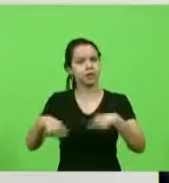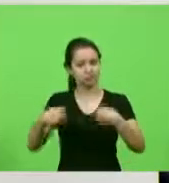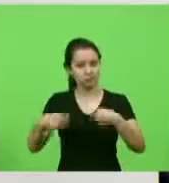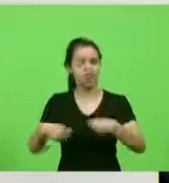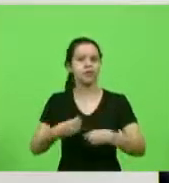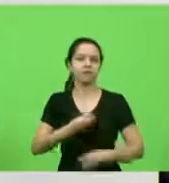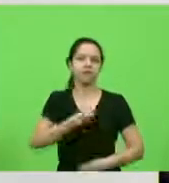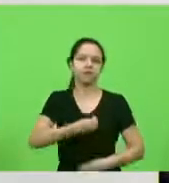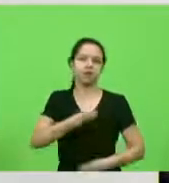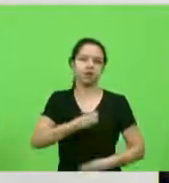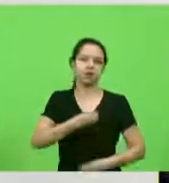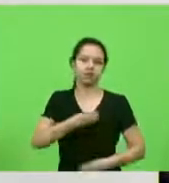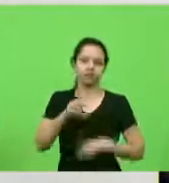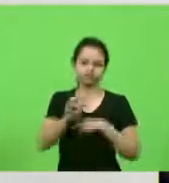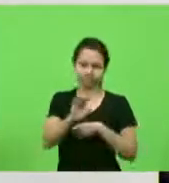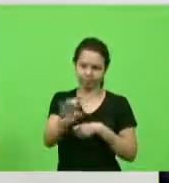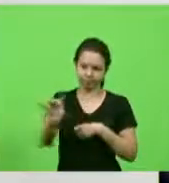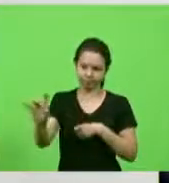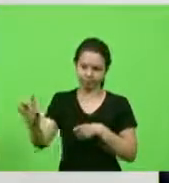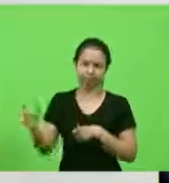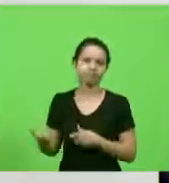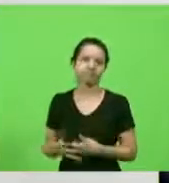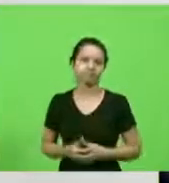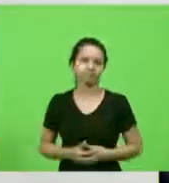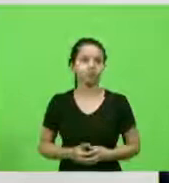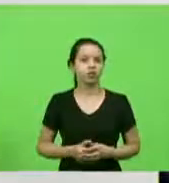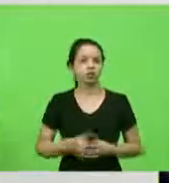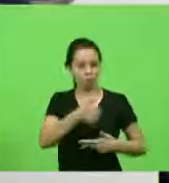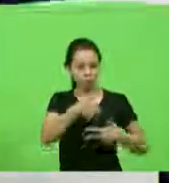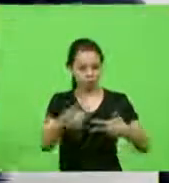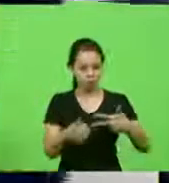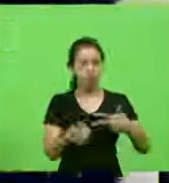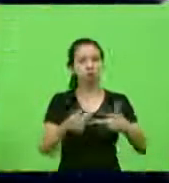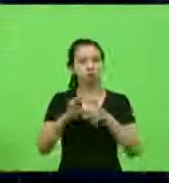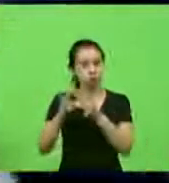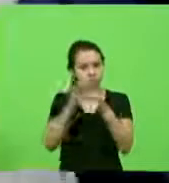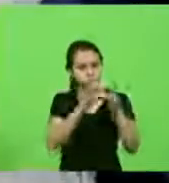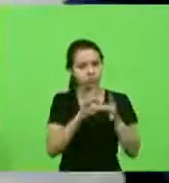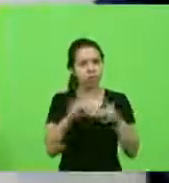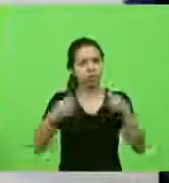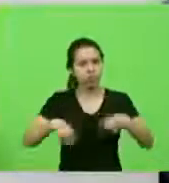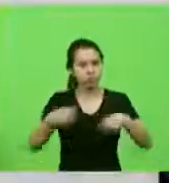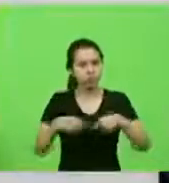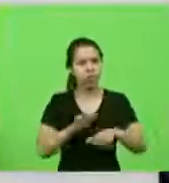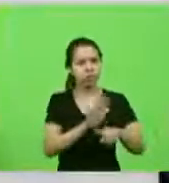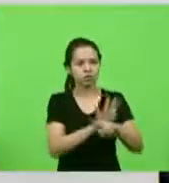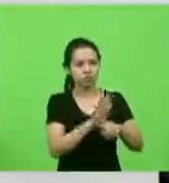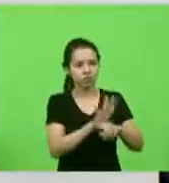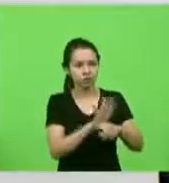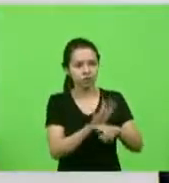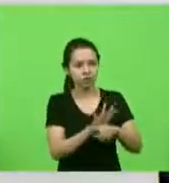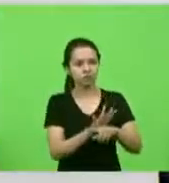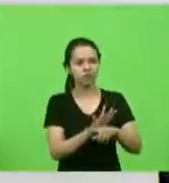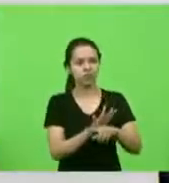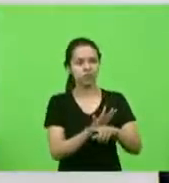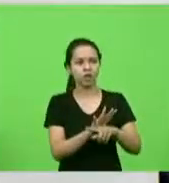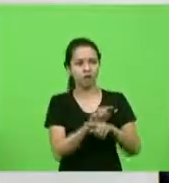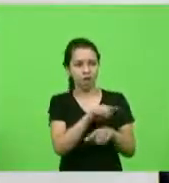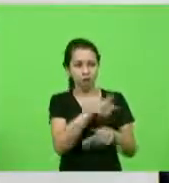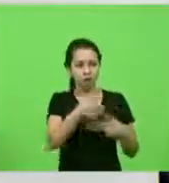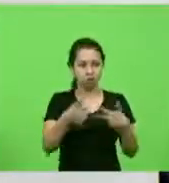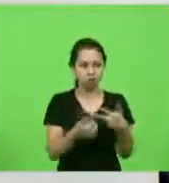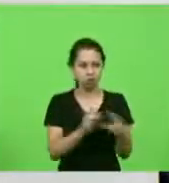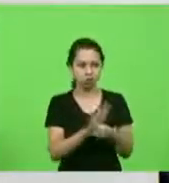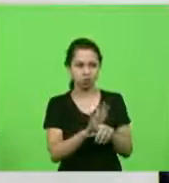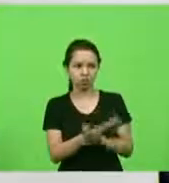Então, que todos os poderes se unam e que nós possamos estar aqui ajudando nisso, em favor, não dos poderes, mas em